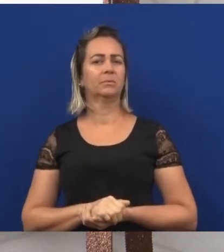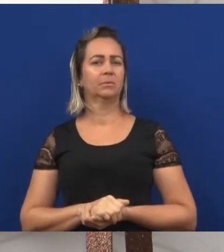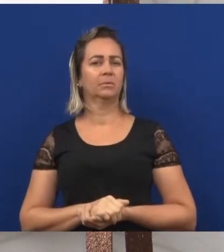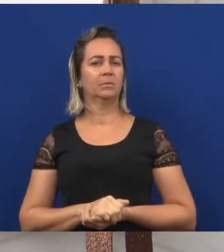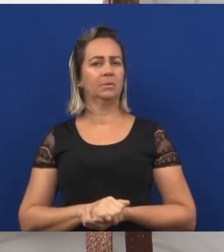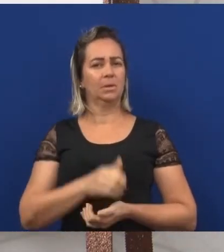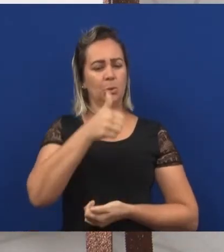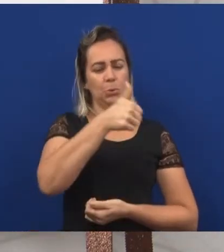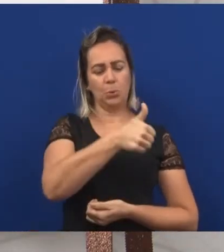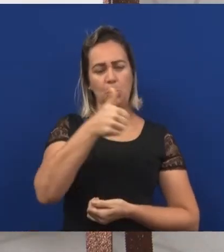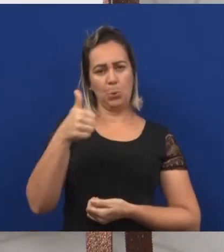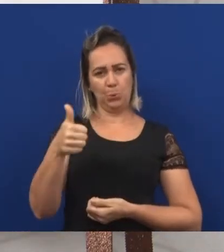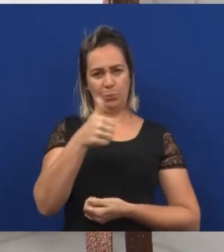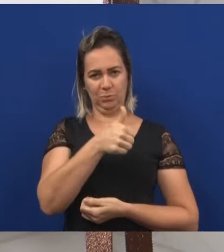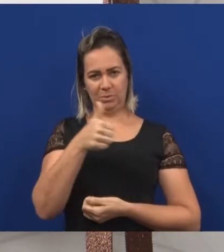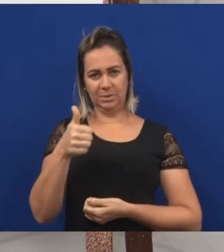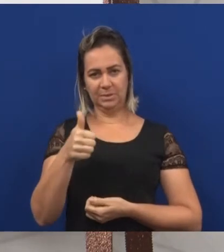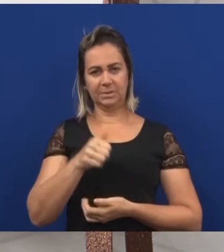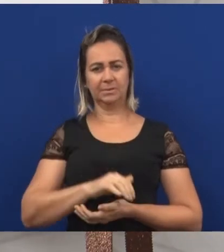Onze